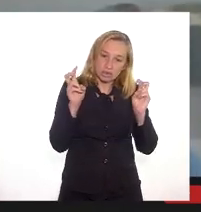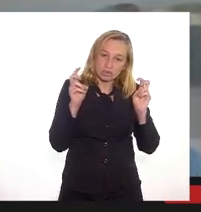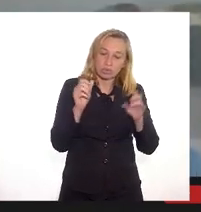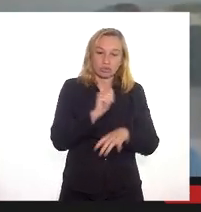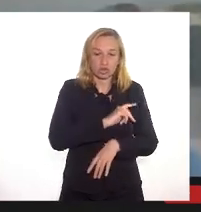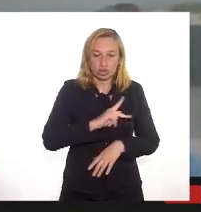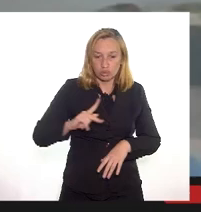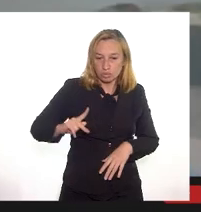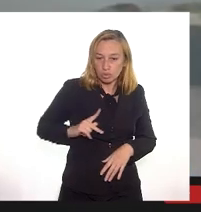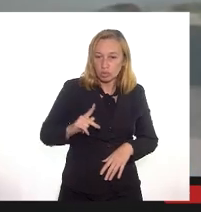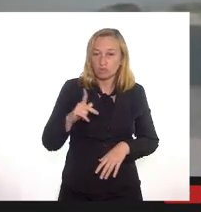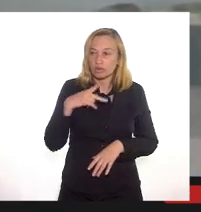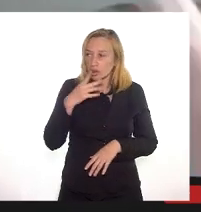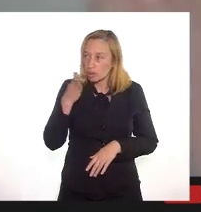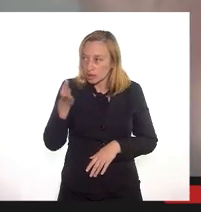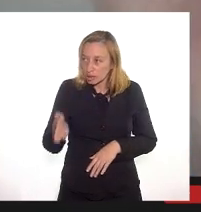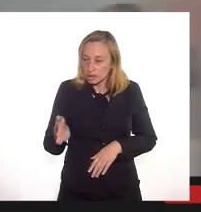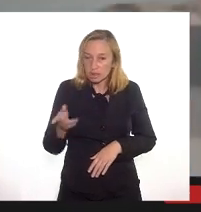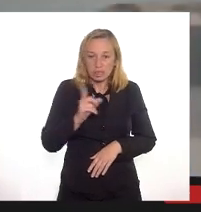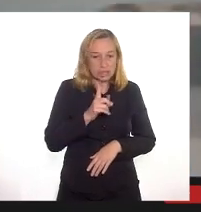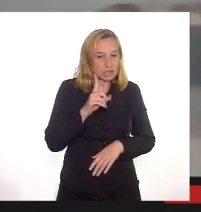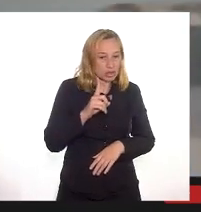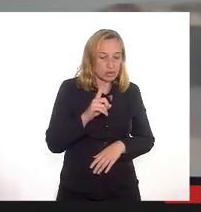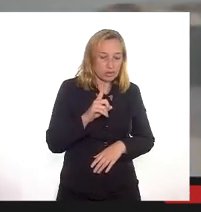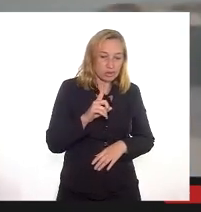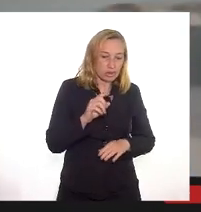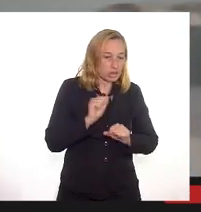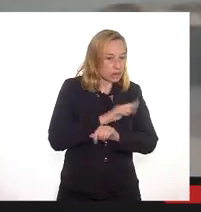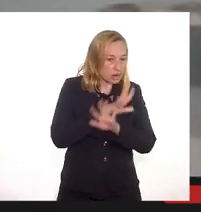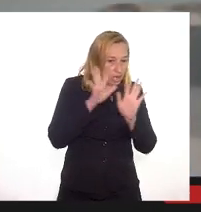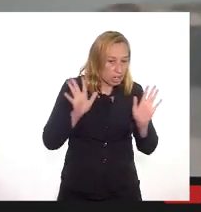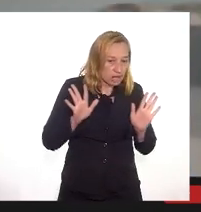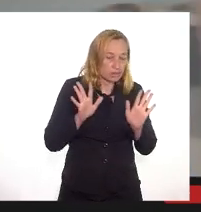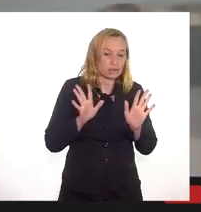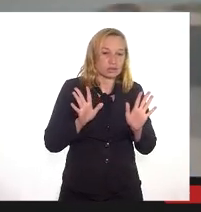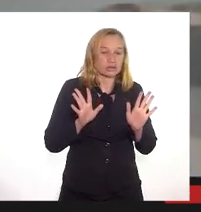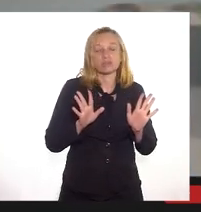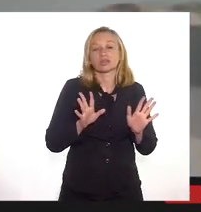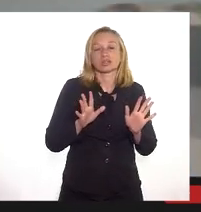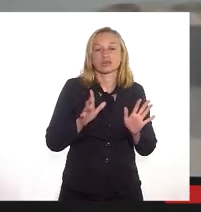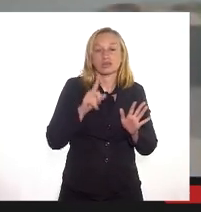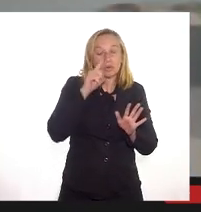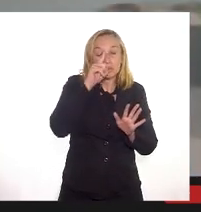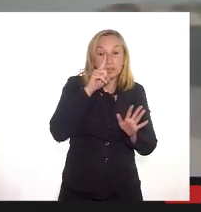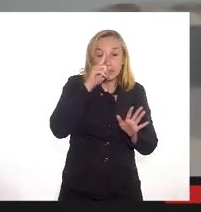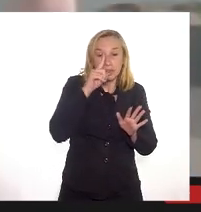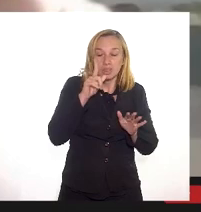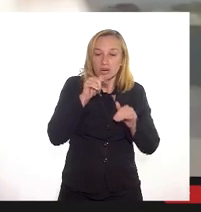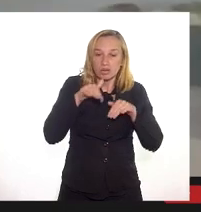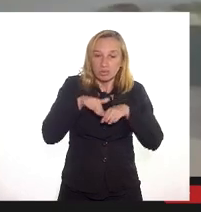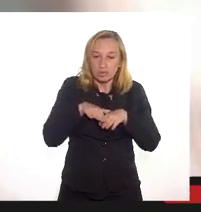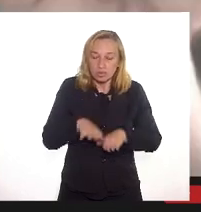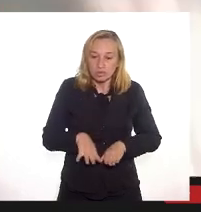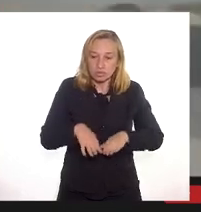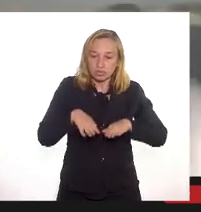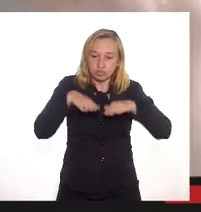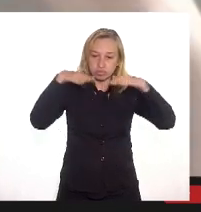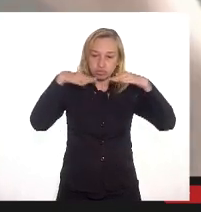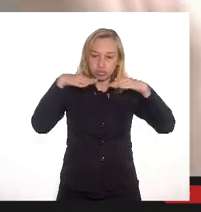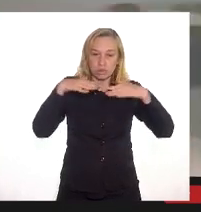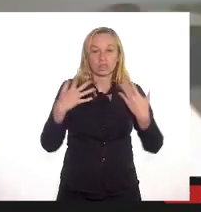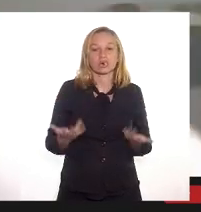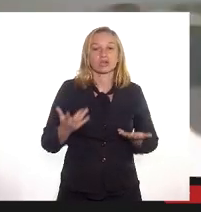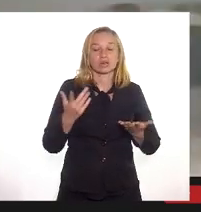Ministério Público Federal colocou aqui não ficarem bem esclarecidos quanto ao risco de inundação que a atual